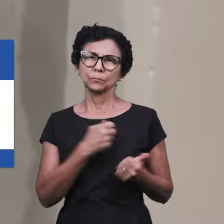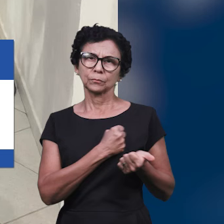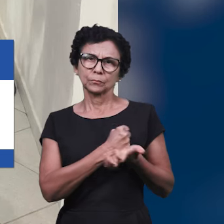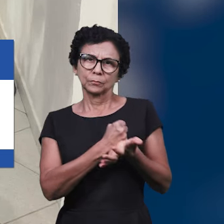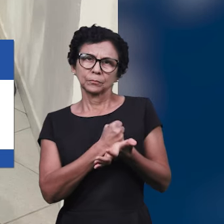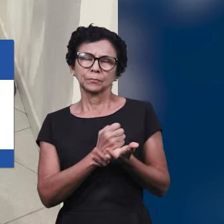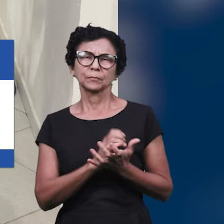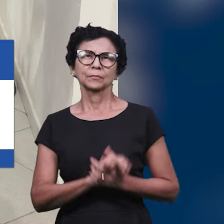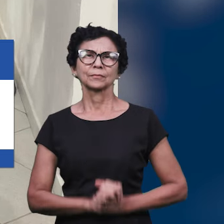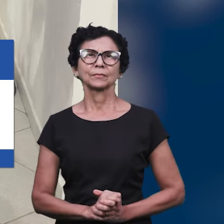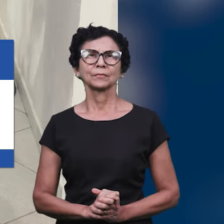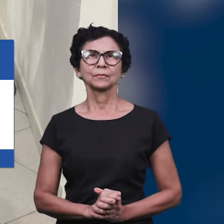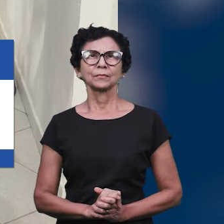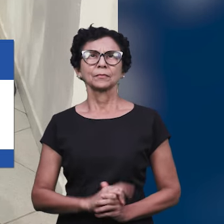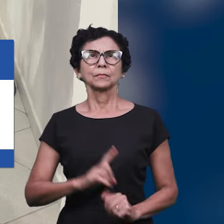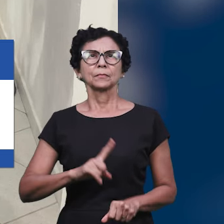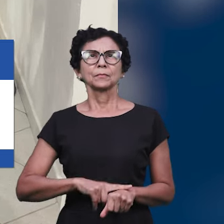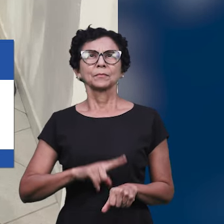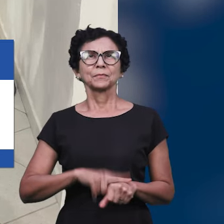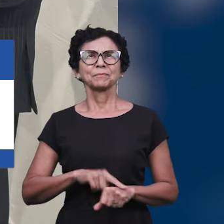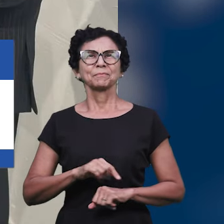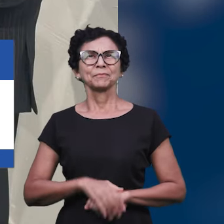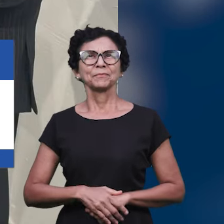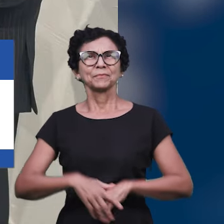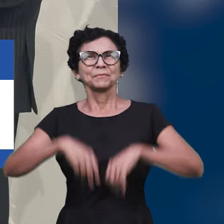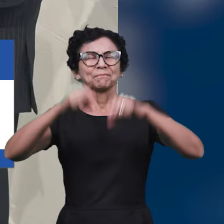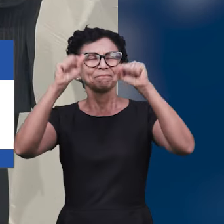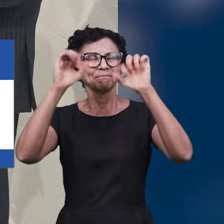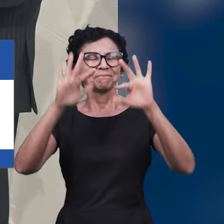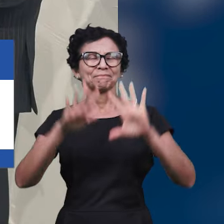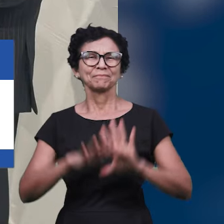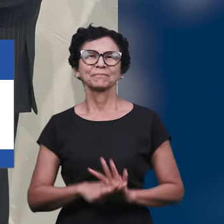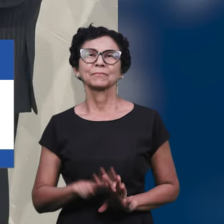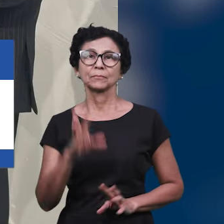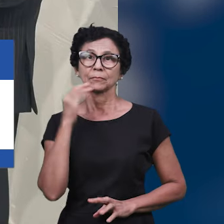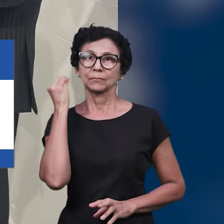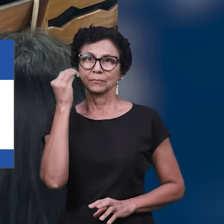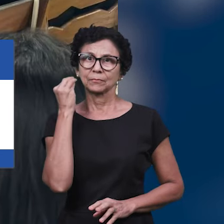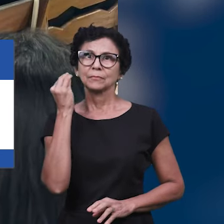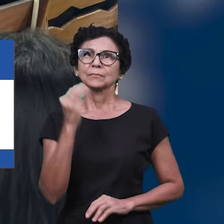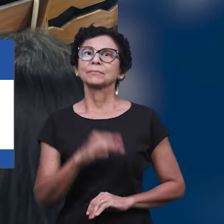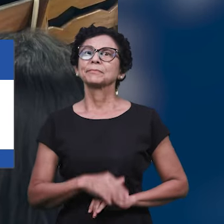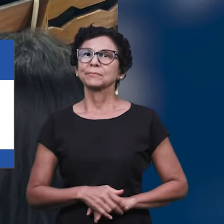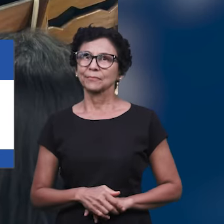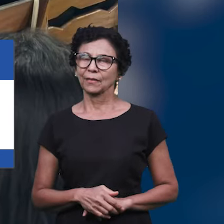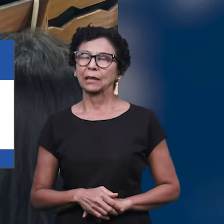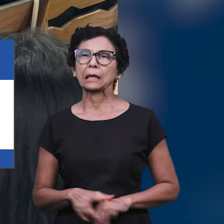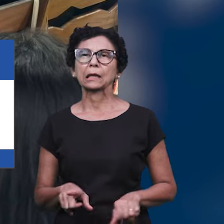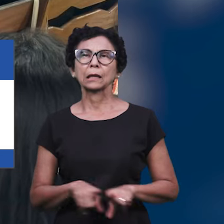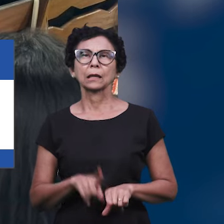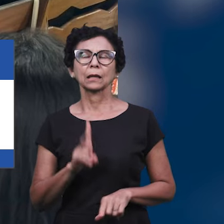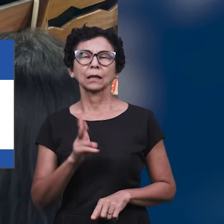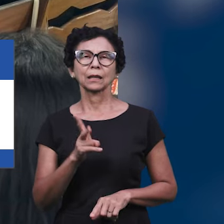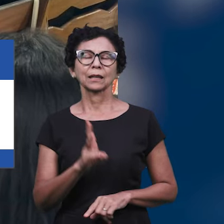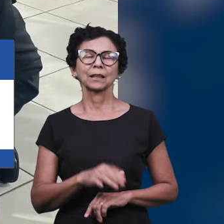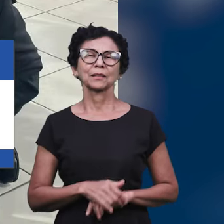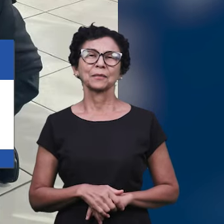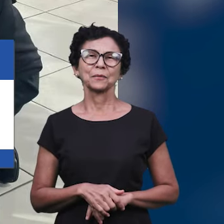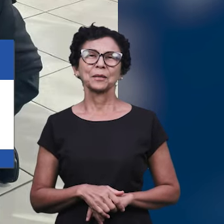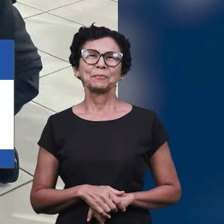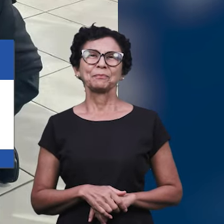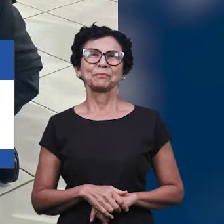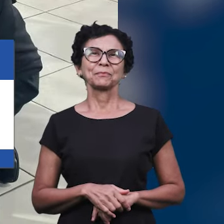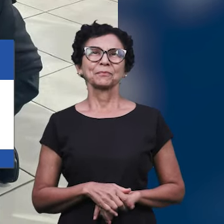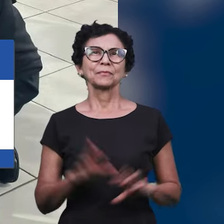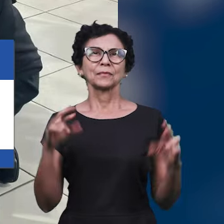Aurélio. O culto foi um momento de grandes bênçãos, marcando a vida de todos naquele lugar. Ainda na Serra, em Castelândia, ocorreu